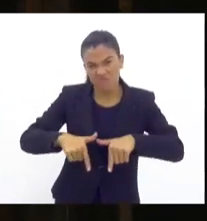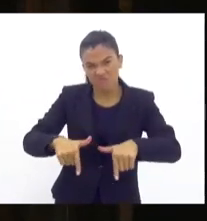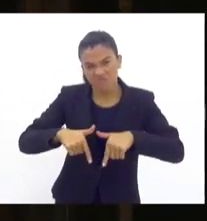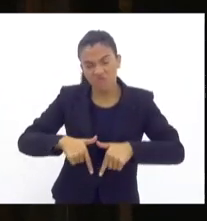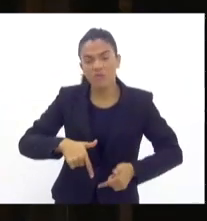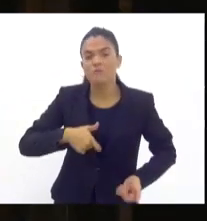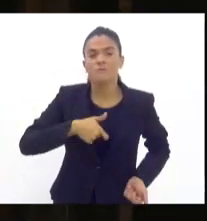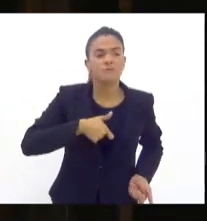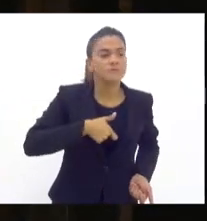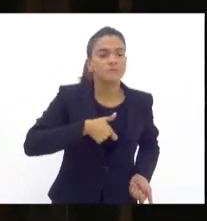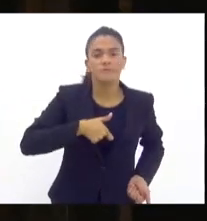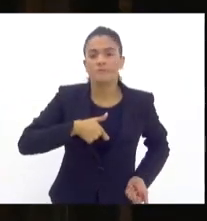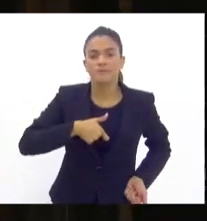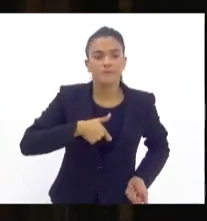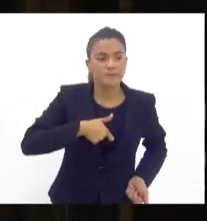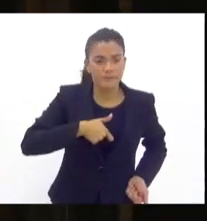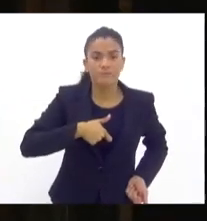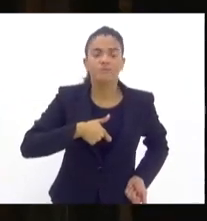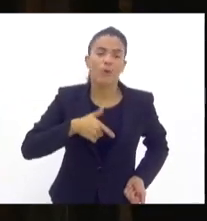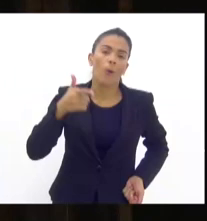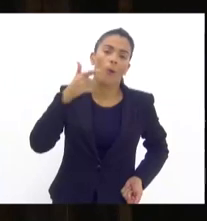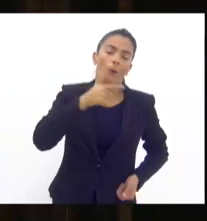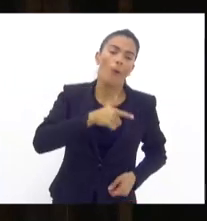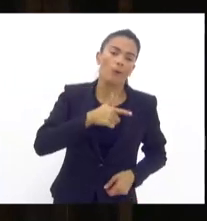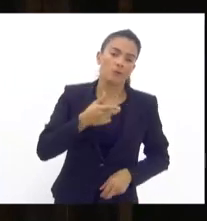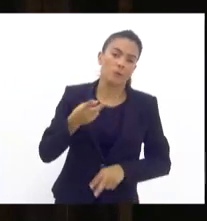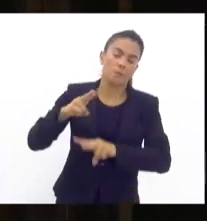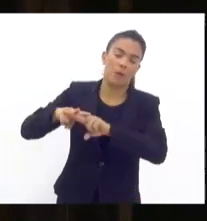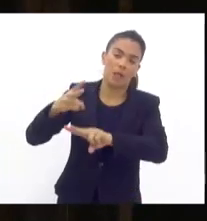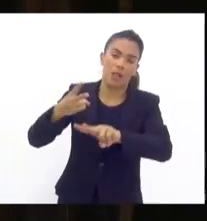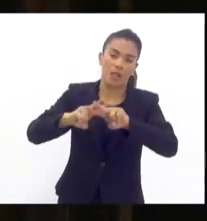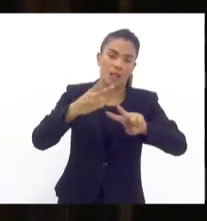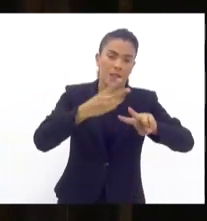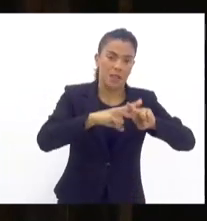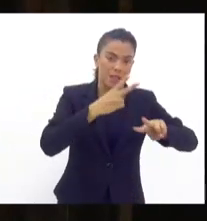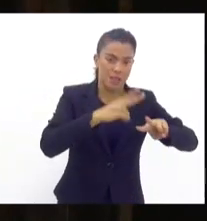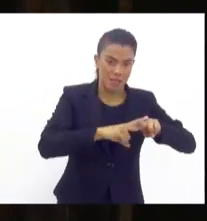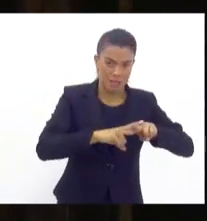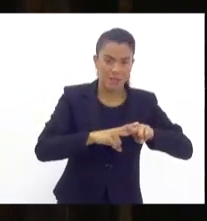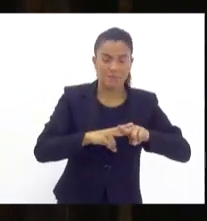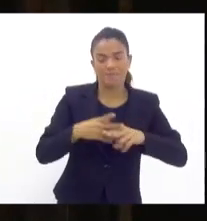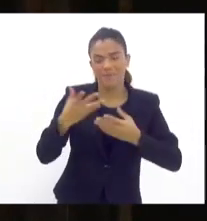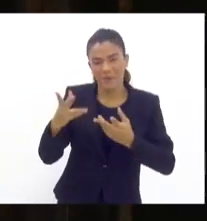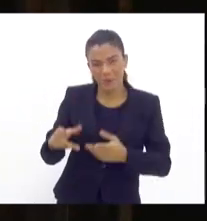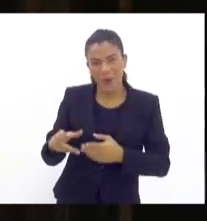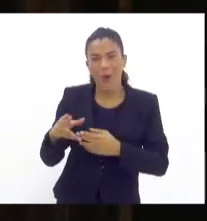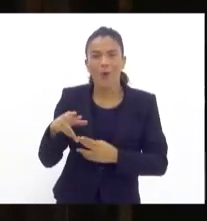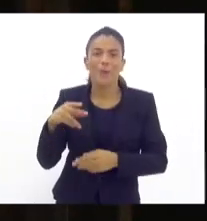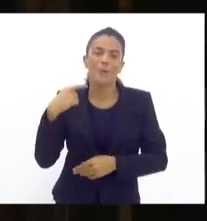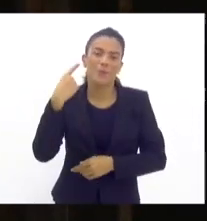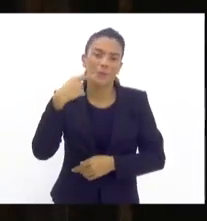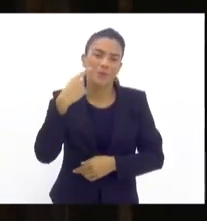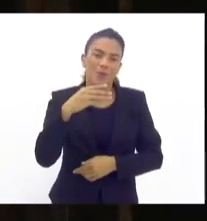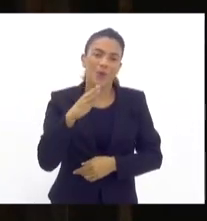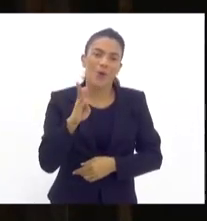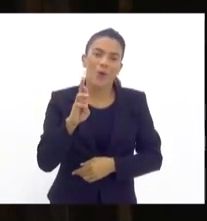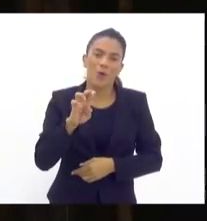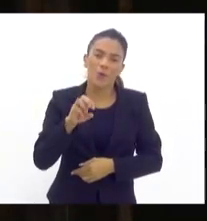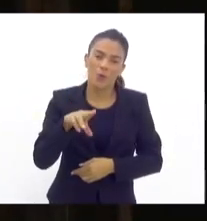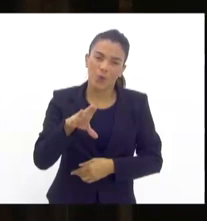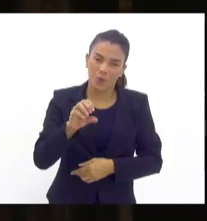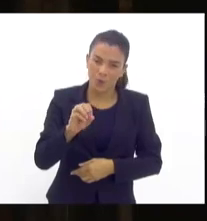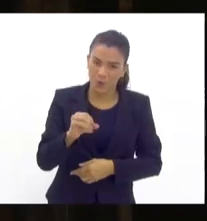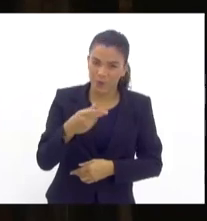a gente neutralizou alguns elementos, nós prendemos alguns elementos, como o doutor Bruno falou, em operações conjuntas,